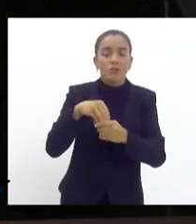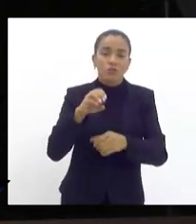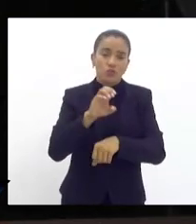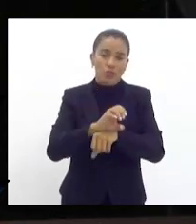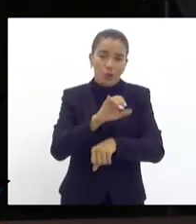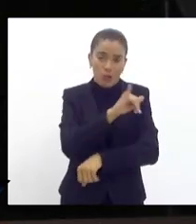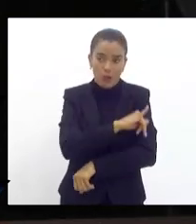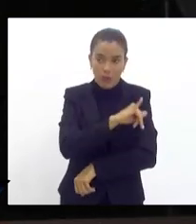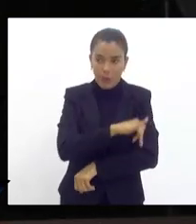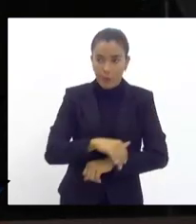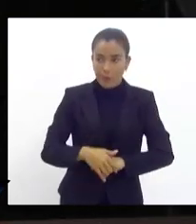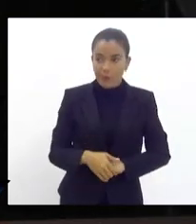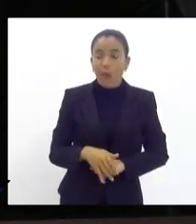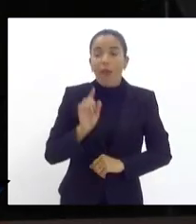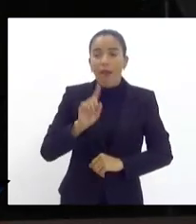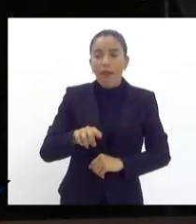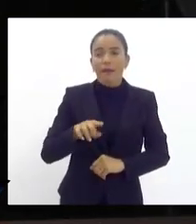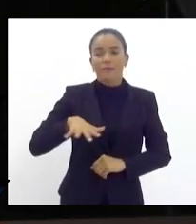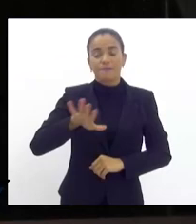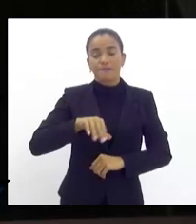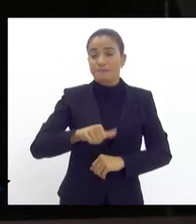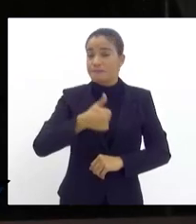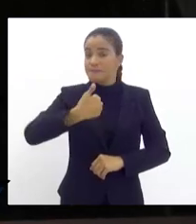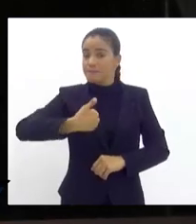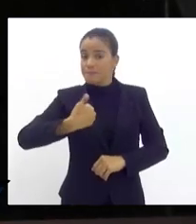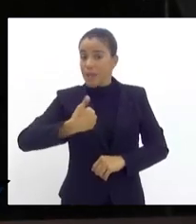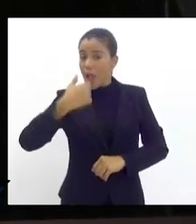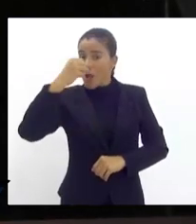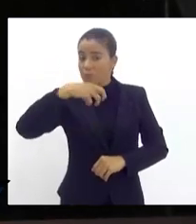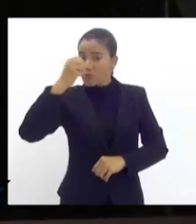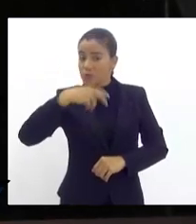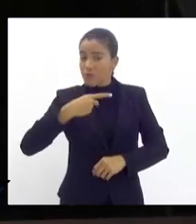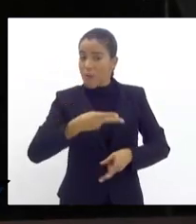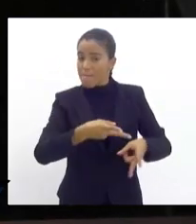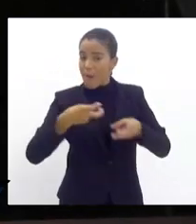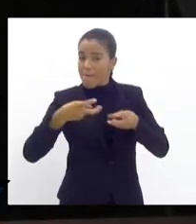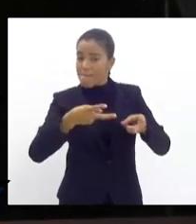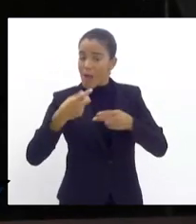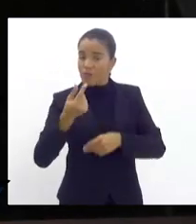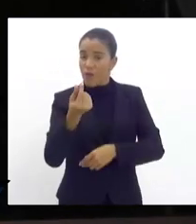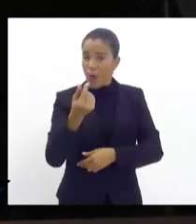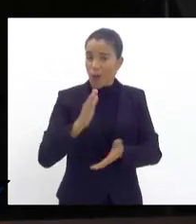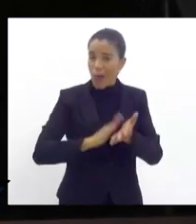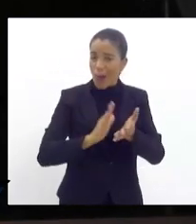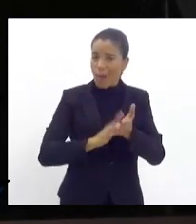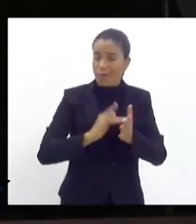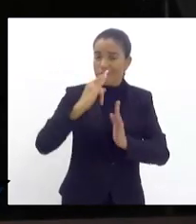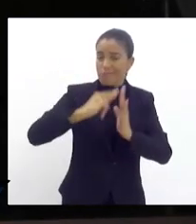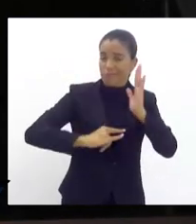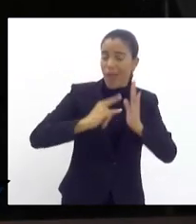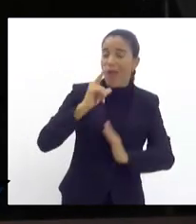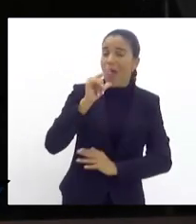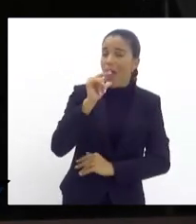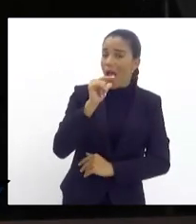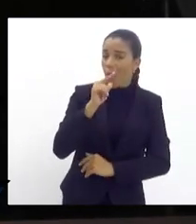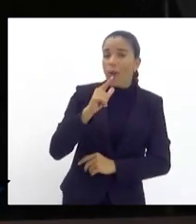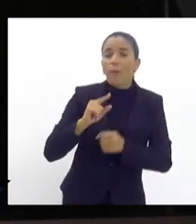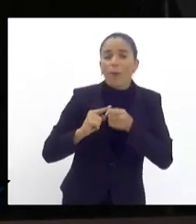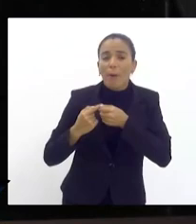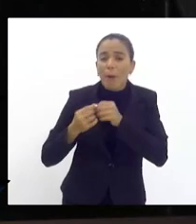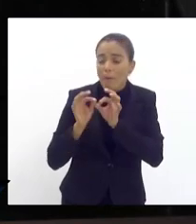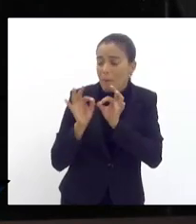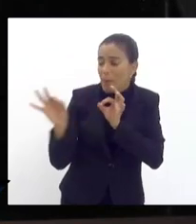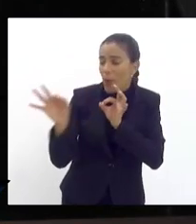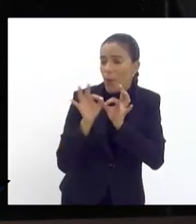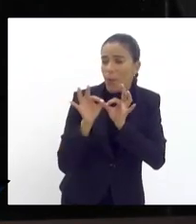do de Janeiro que é a questão primeiro abusiva do valor de água que é cobrada da população que mora em periferia